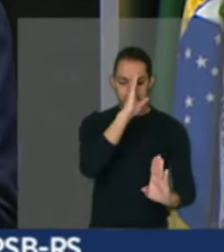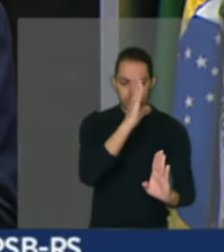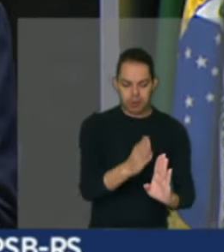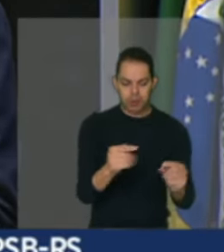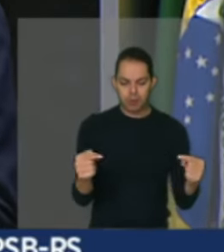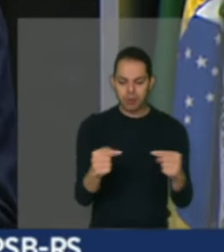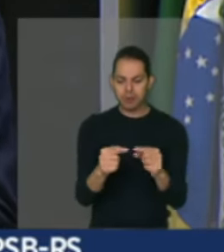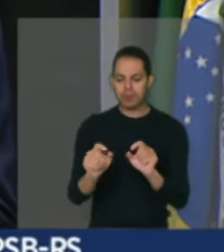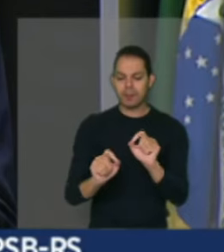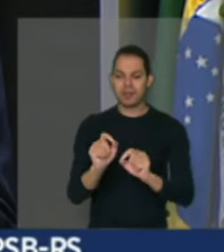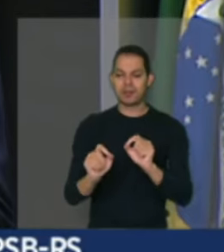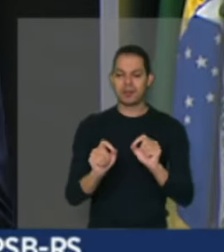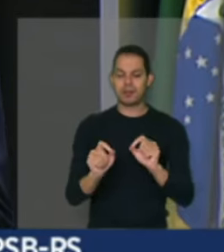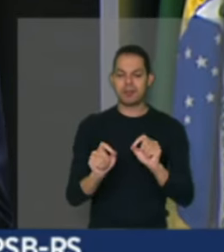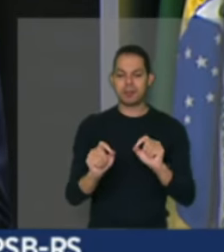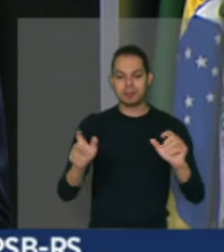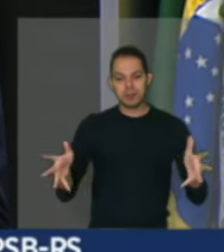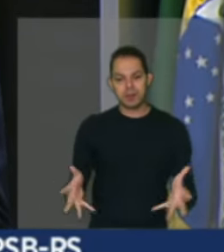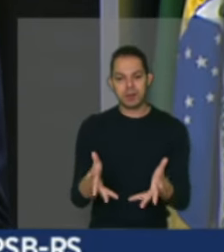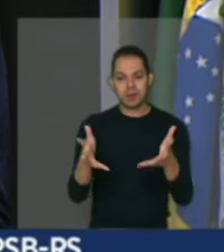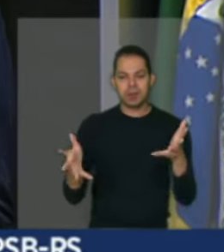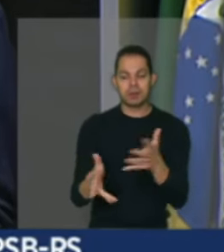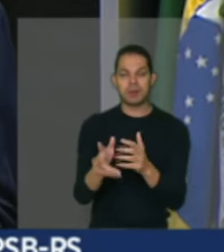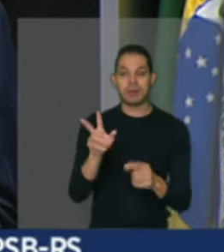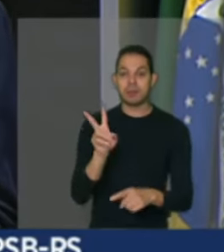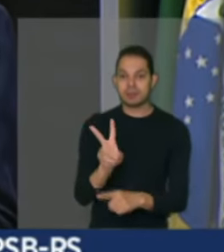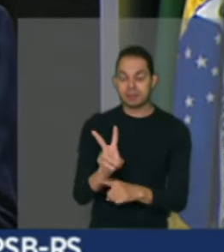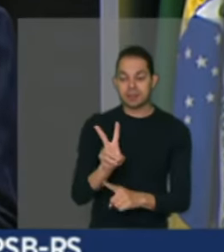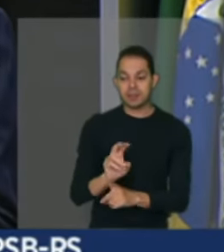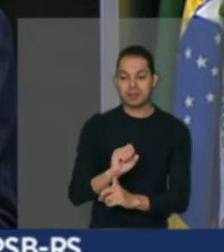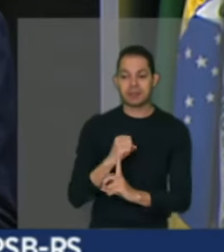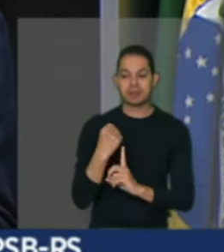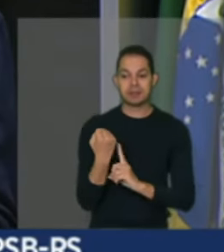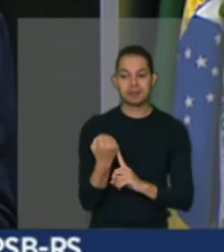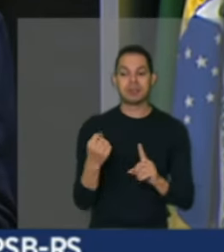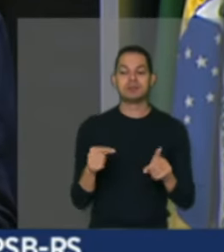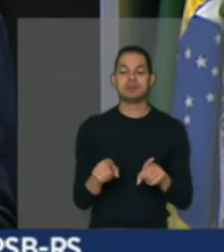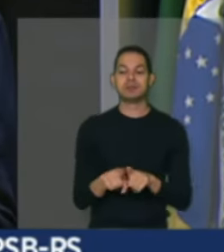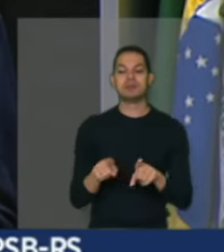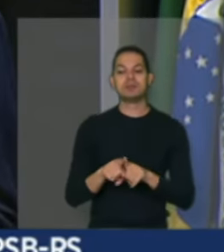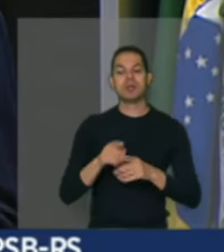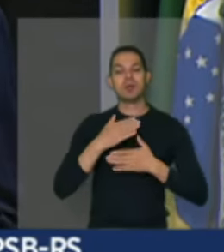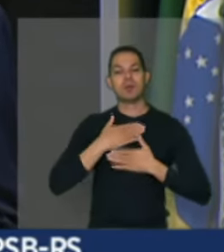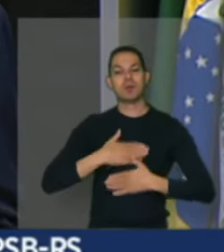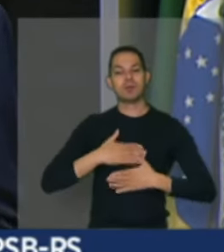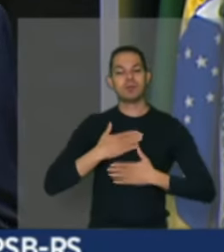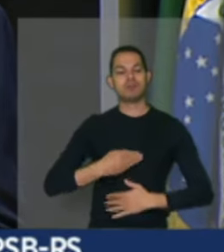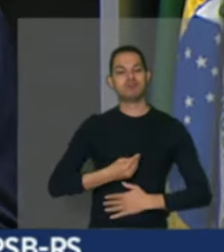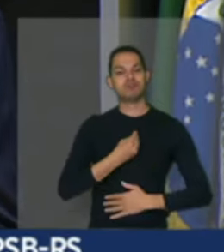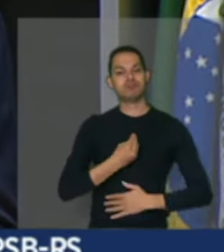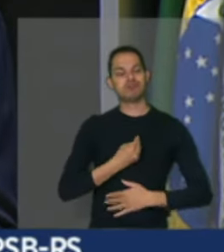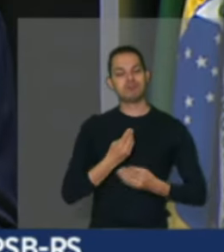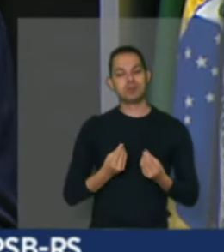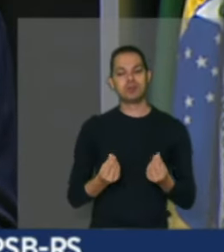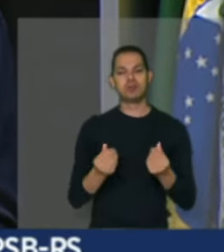a promover a proteção social e o bem-estar das comunidades.